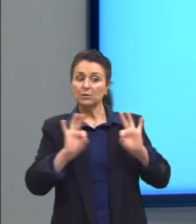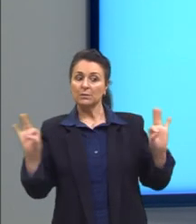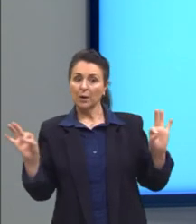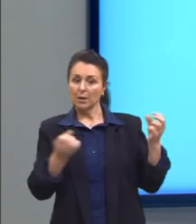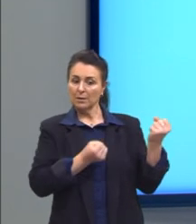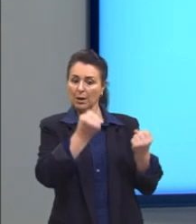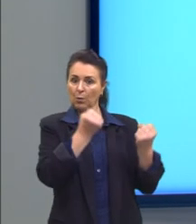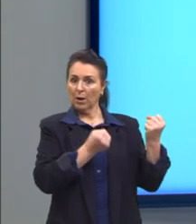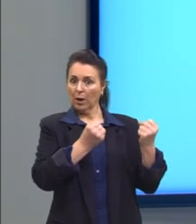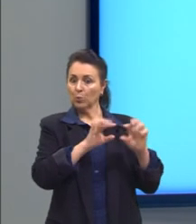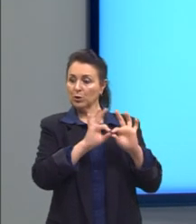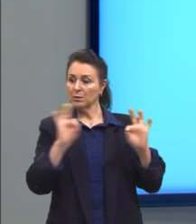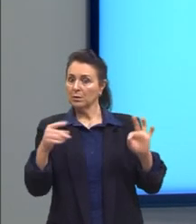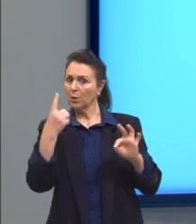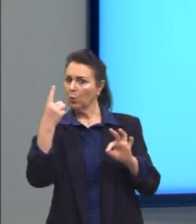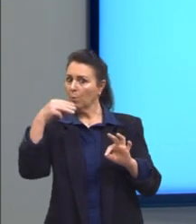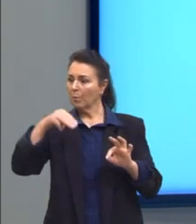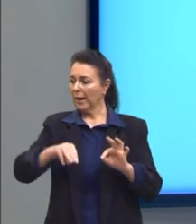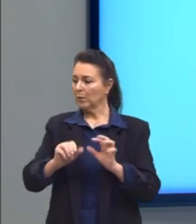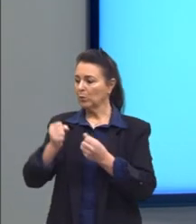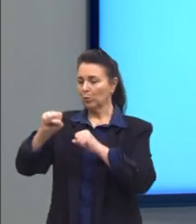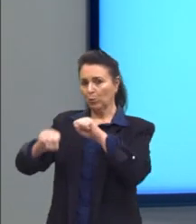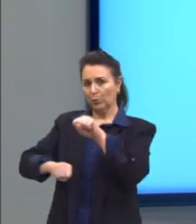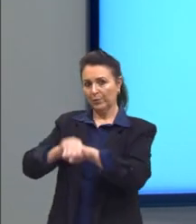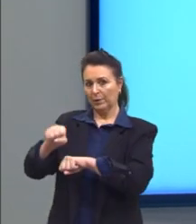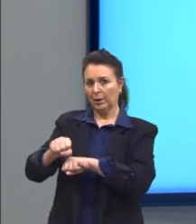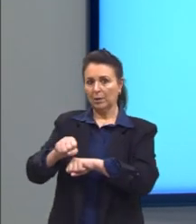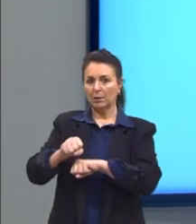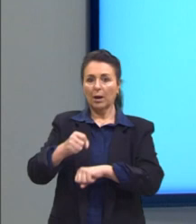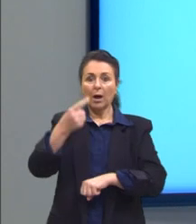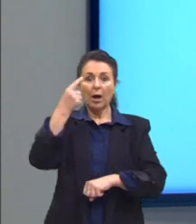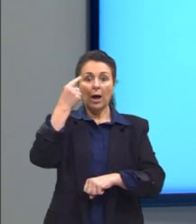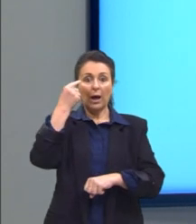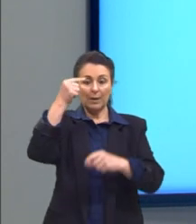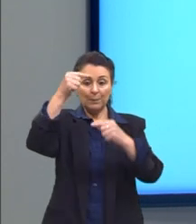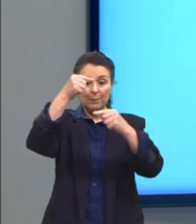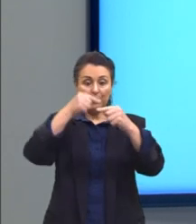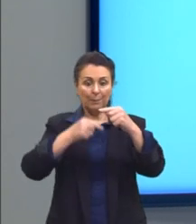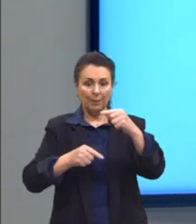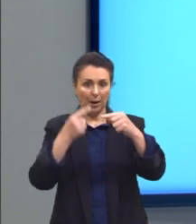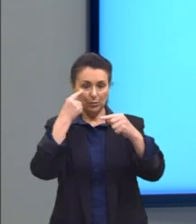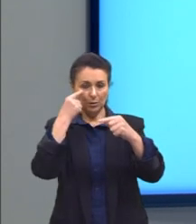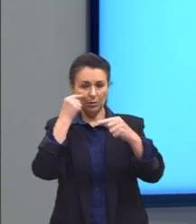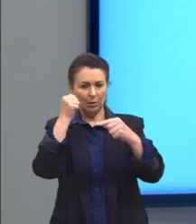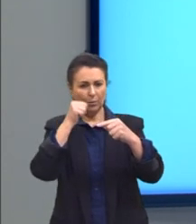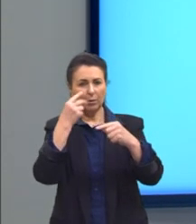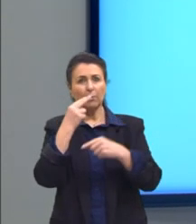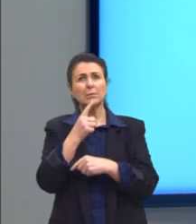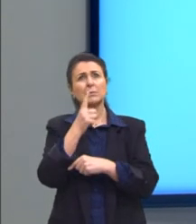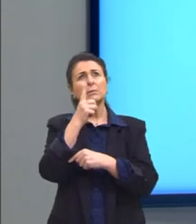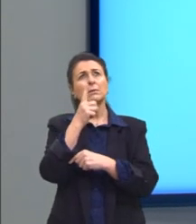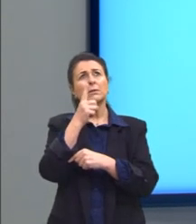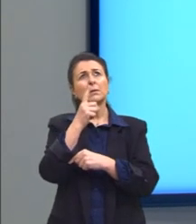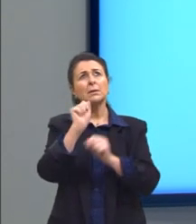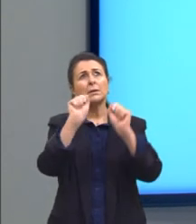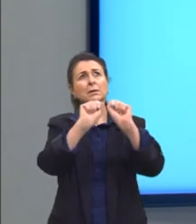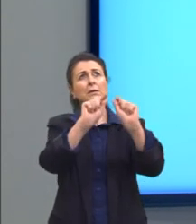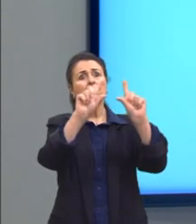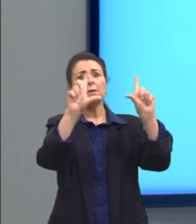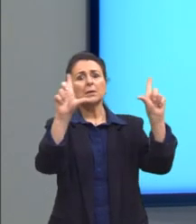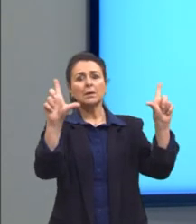metro e meio. Uma mulher abaixo, olhando para cima. E o letreiro.